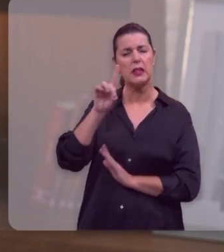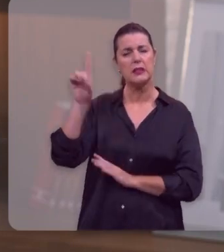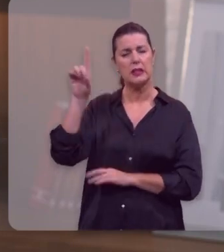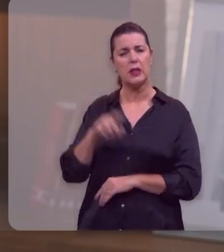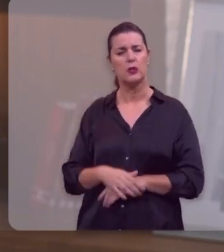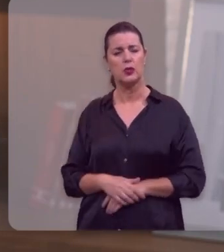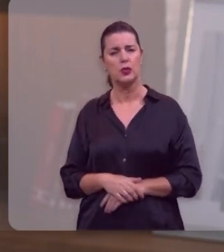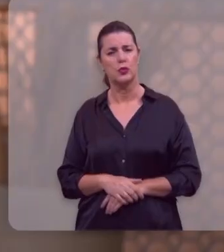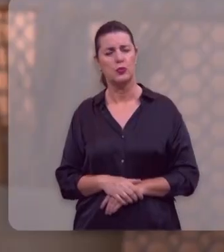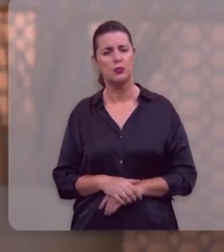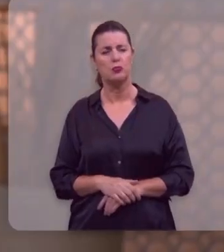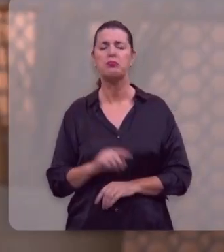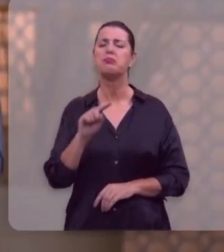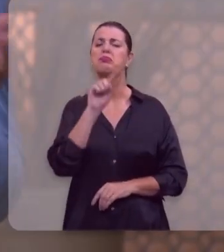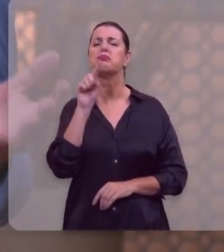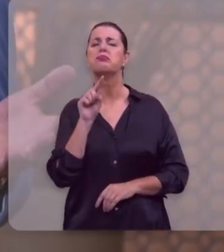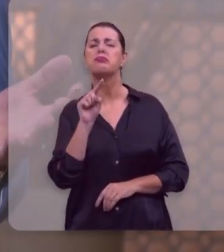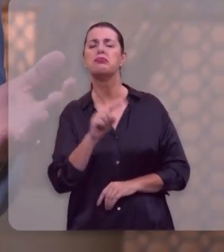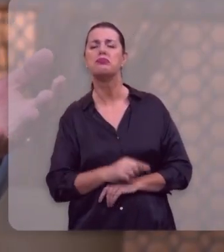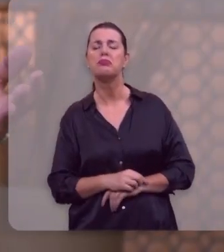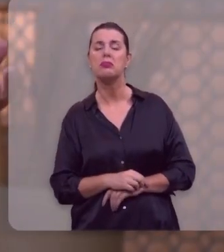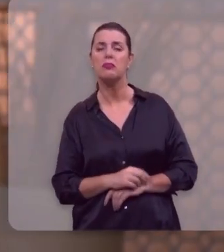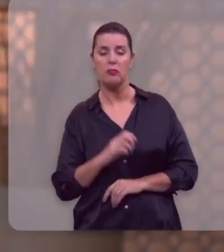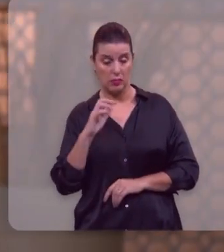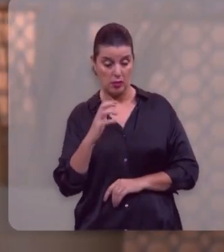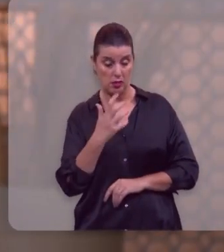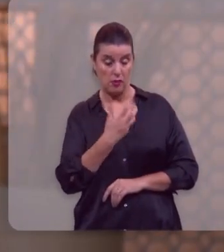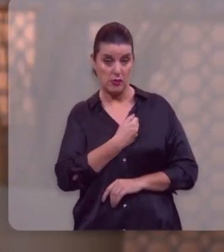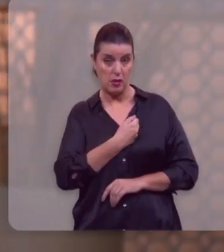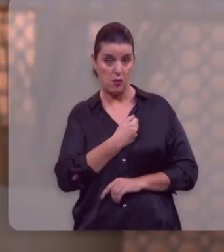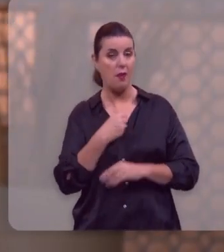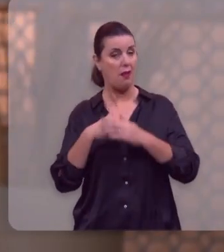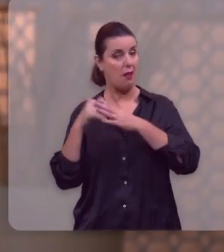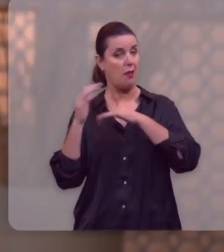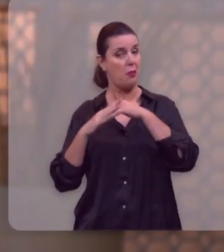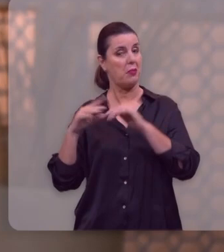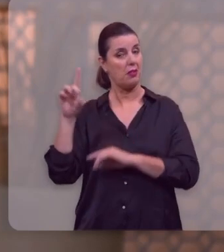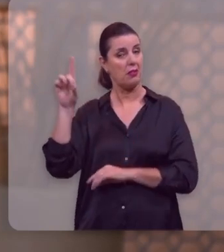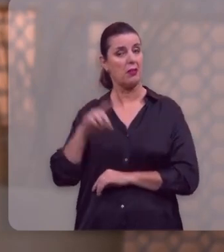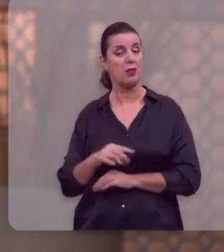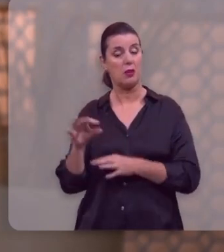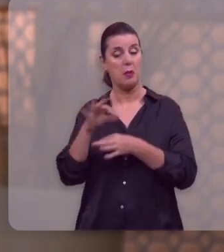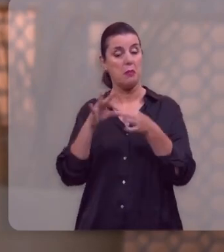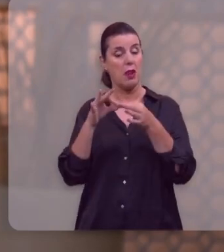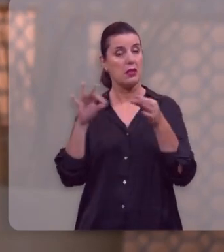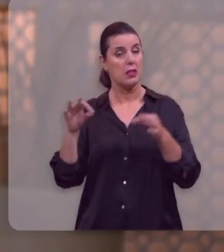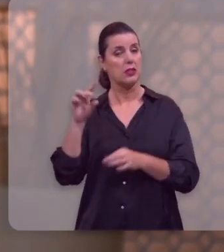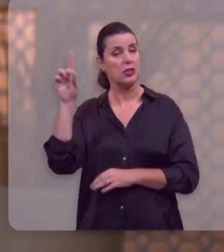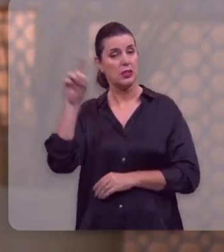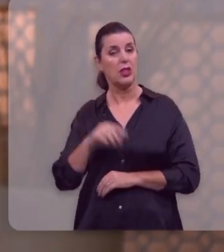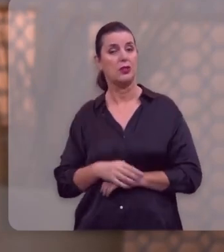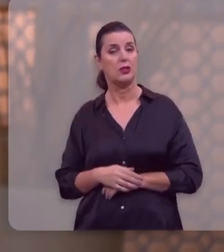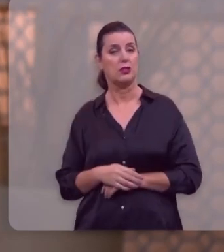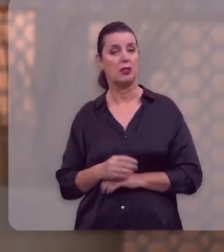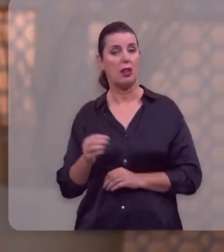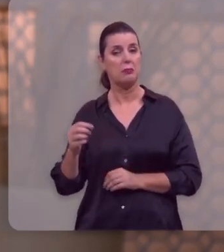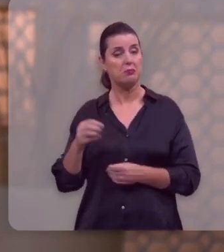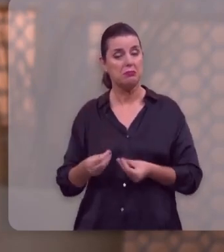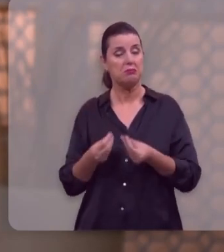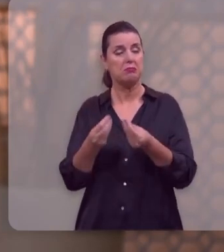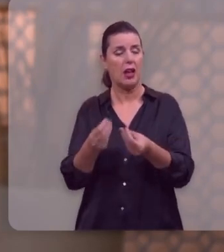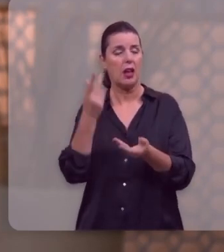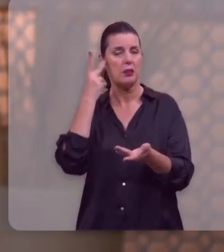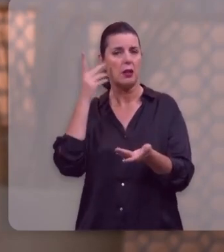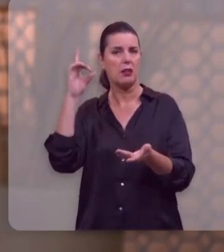Deus? A salvação é uma obra de Deus, é um presente de Deus, é uma dádiva de